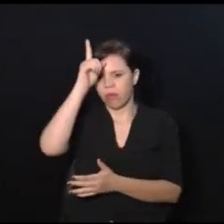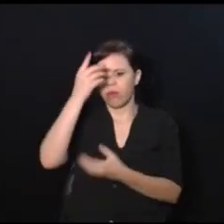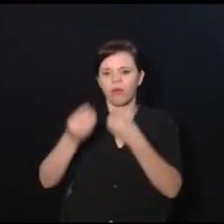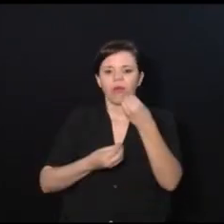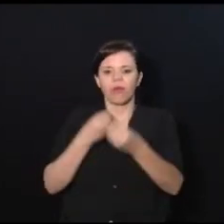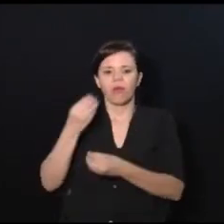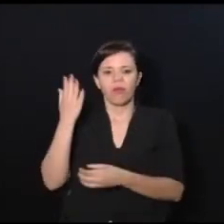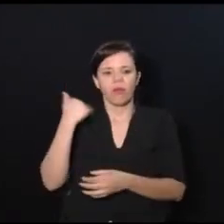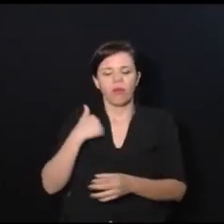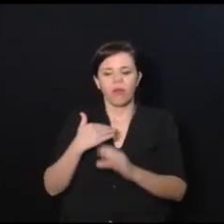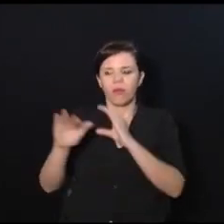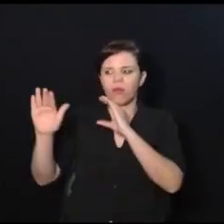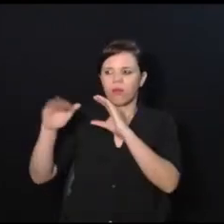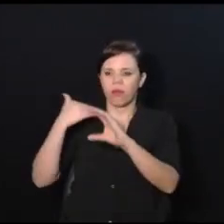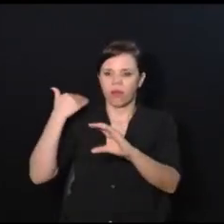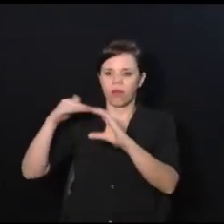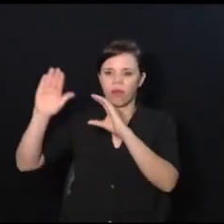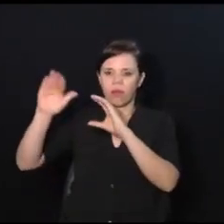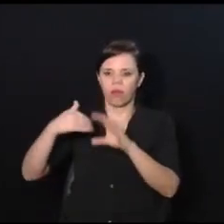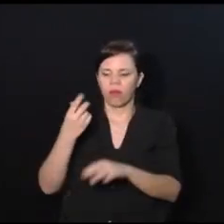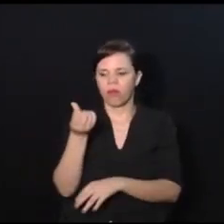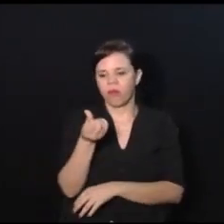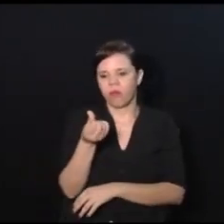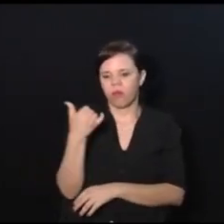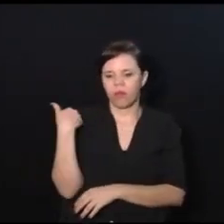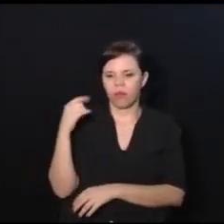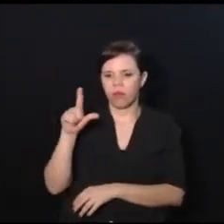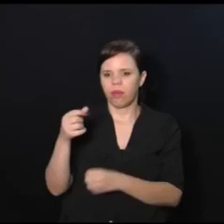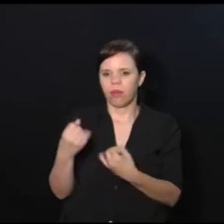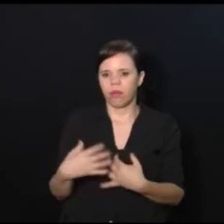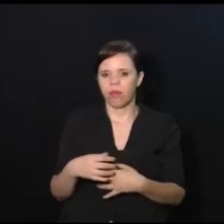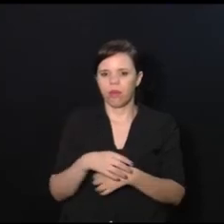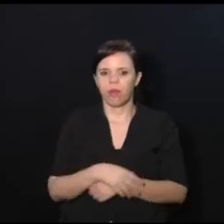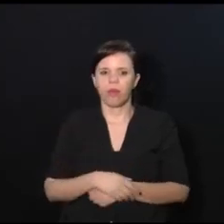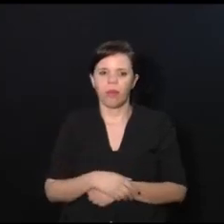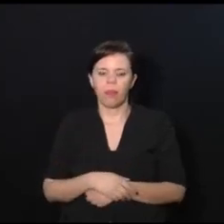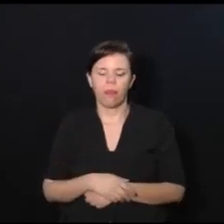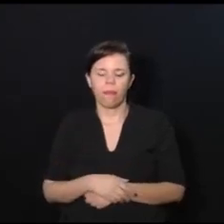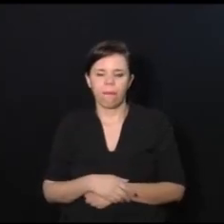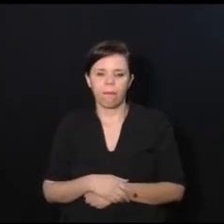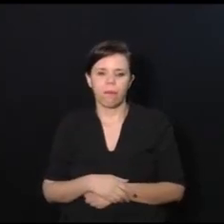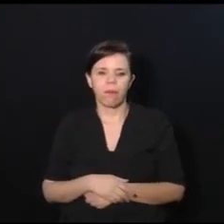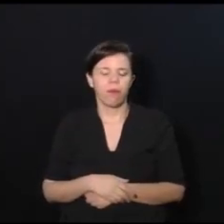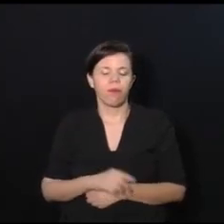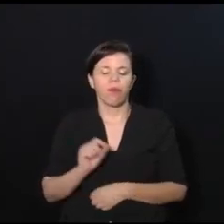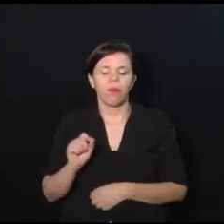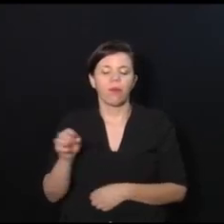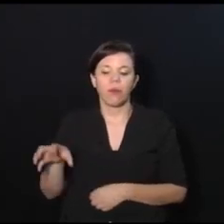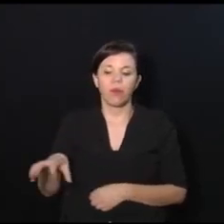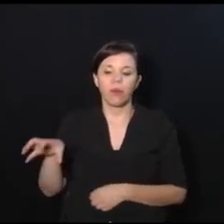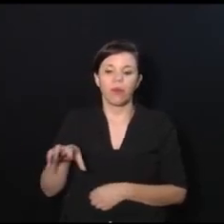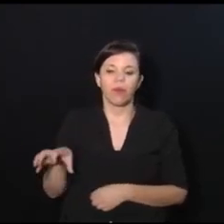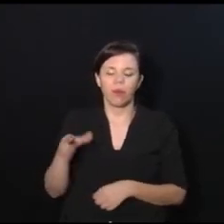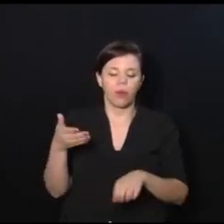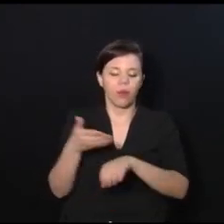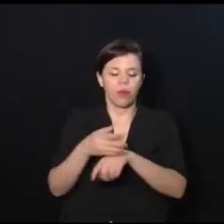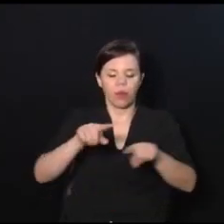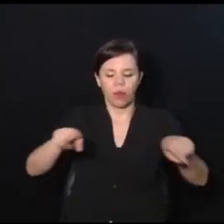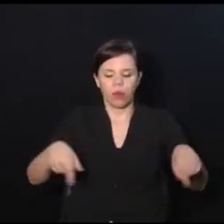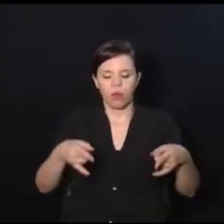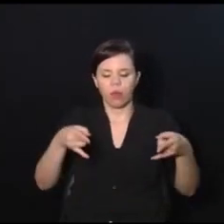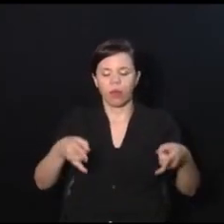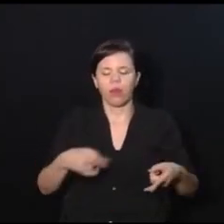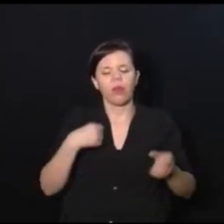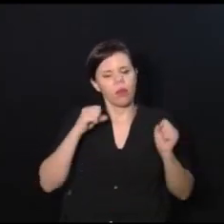é que eu estava, eu mandava e-mail para ela, ela tinha cinco, seis anos. Depois eu conto isso daí. Mas a história do mouse era a seguinte, ela entrava no quarto e falava assim,